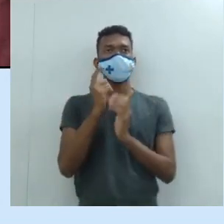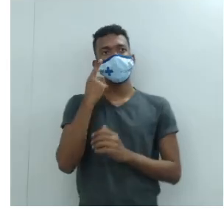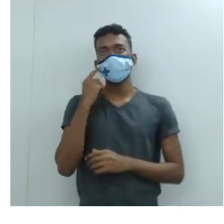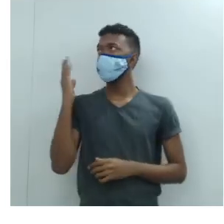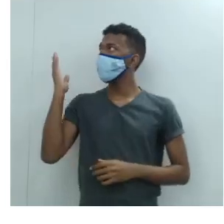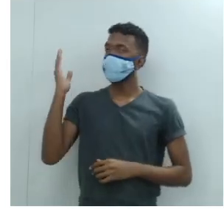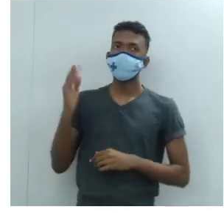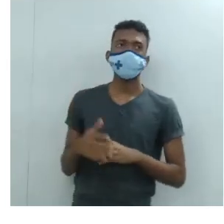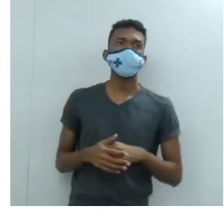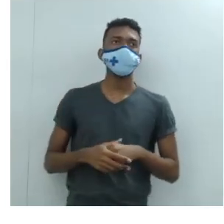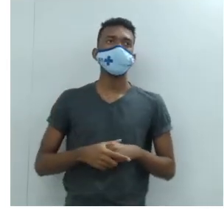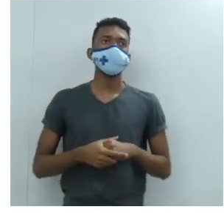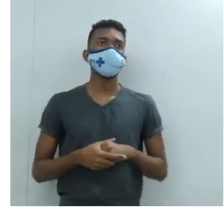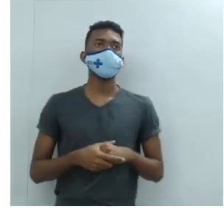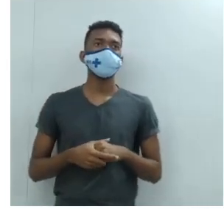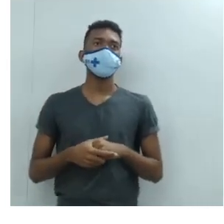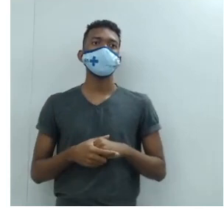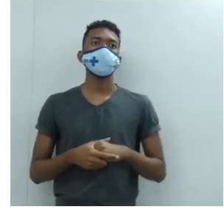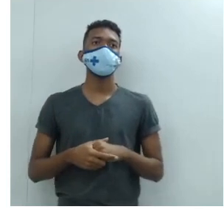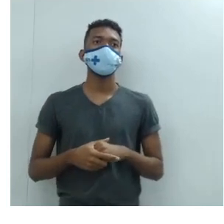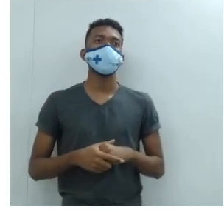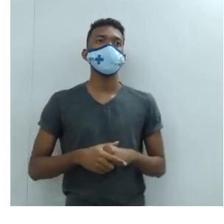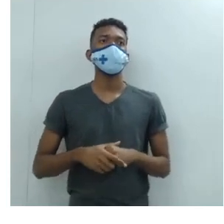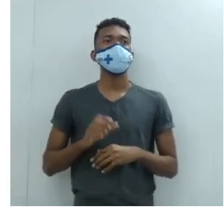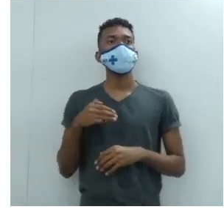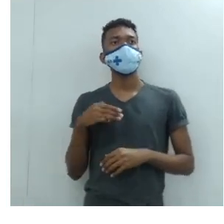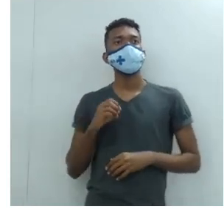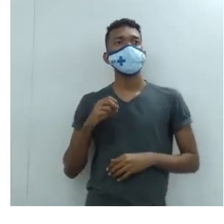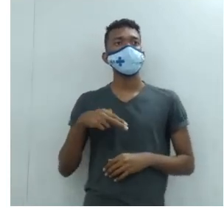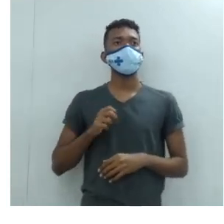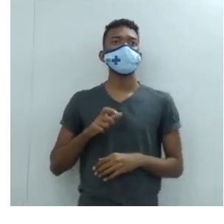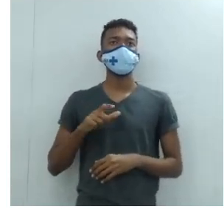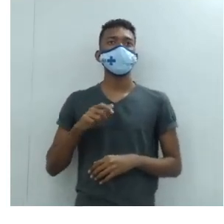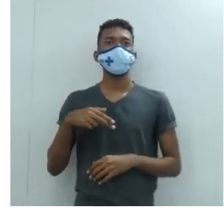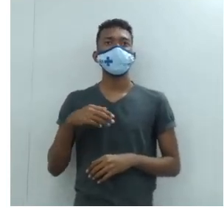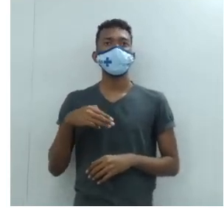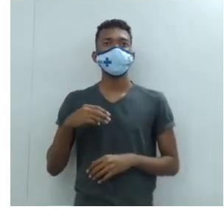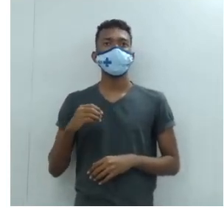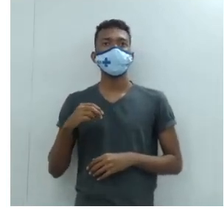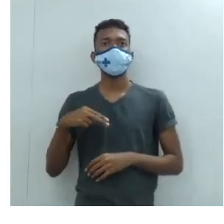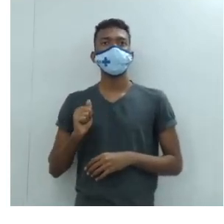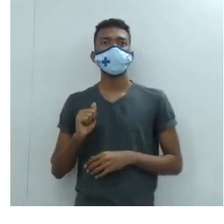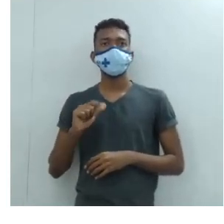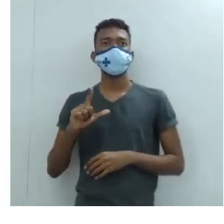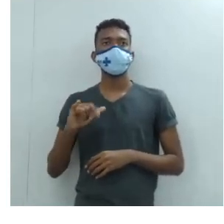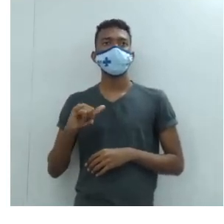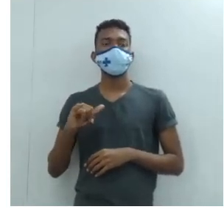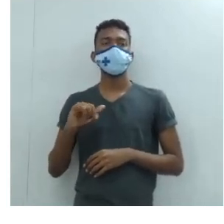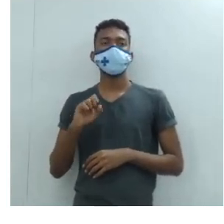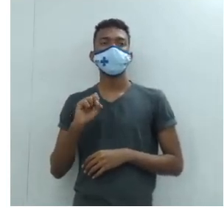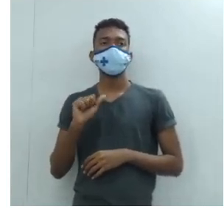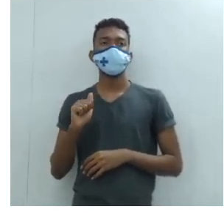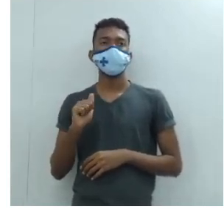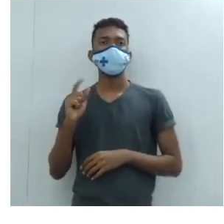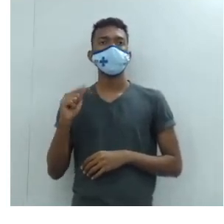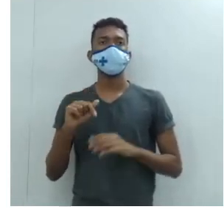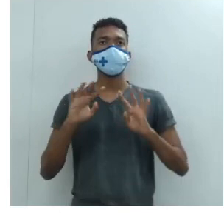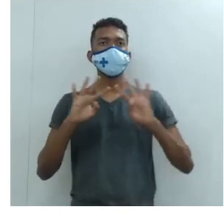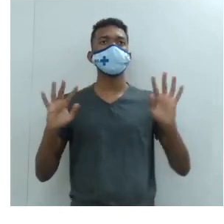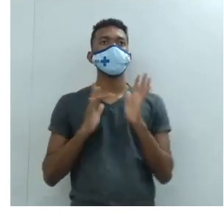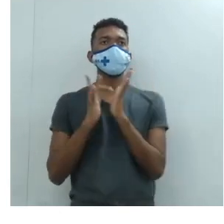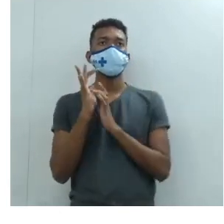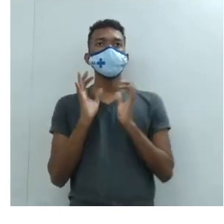Então, essa grande obra é Monalisa, que vocês estão vendo na tela, e a Santa Ceia, a última ceia do Mestre Jesus,